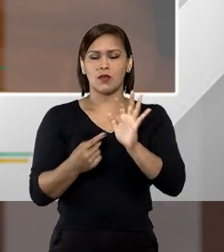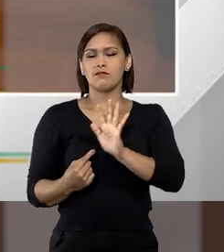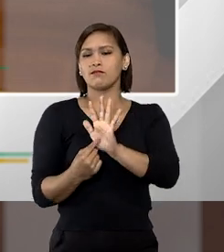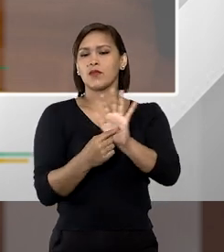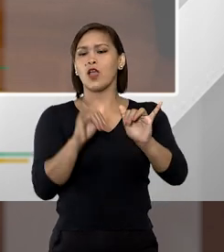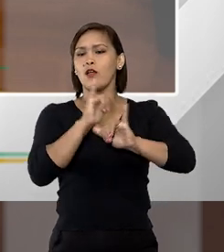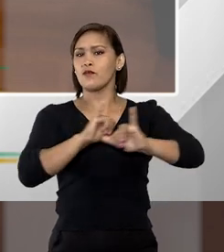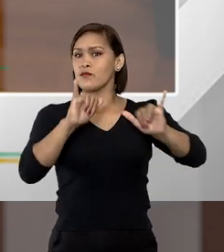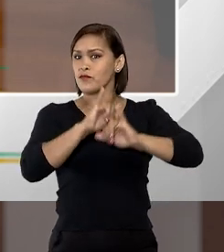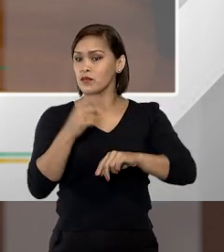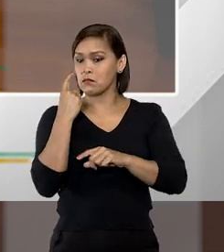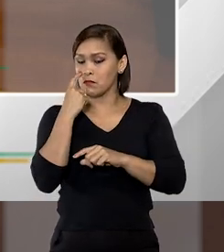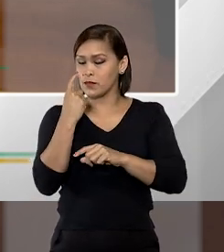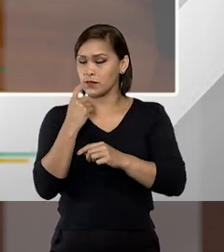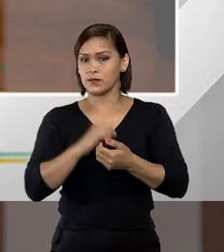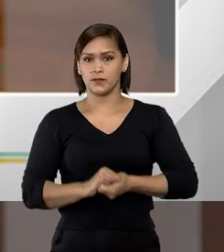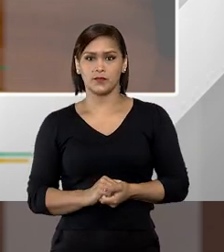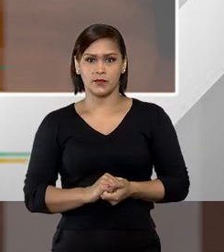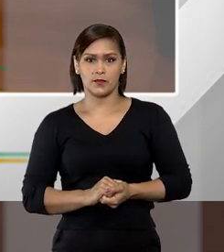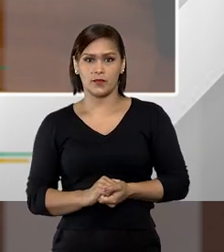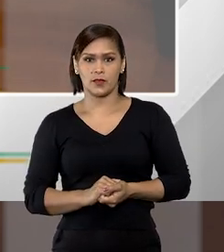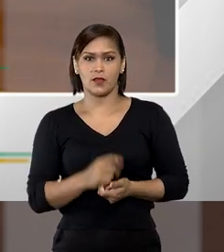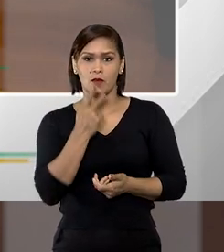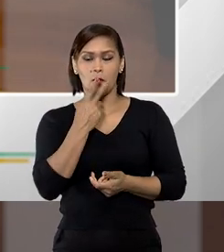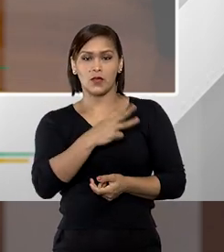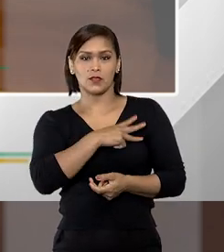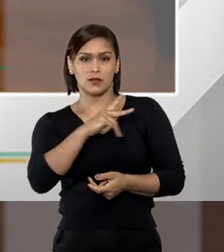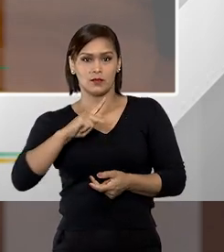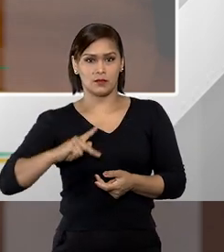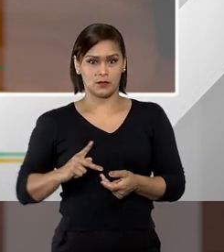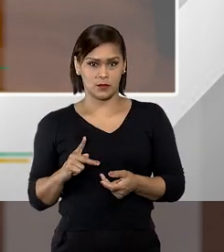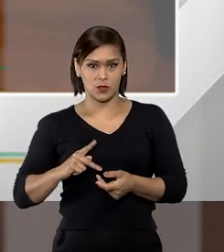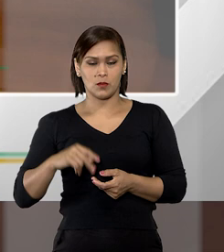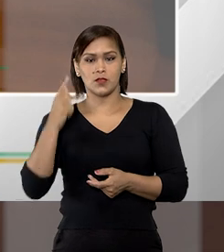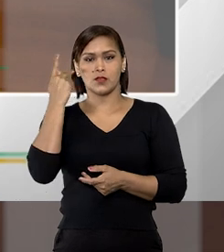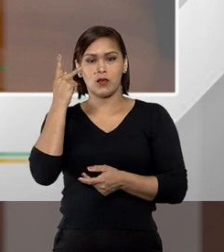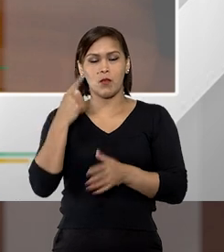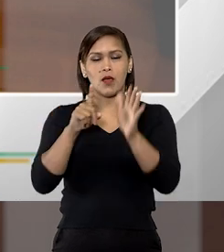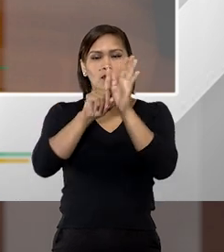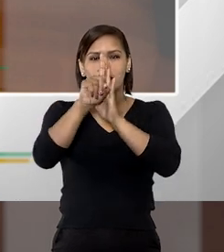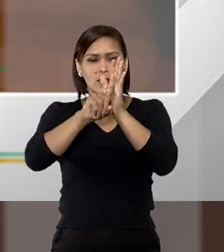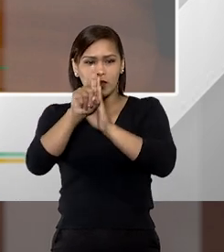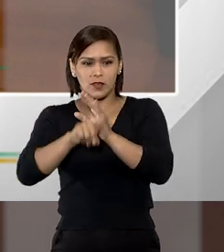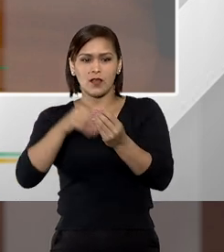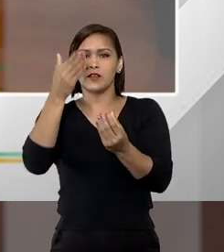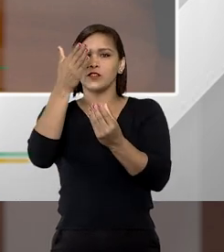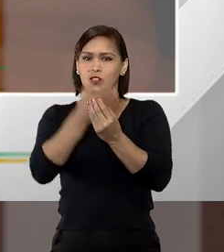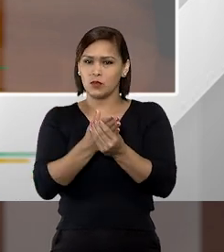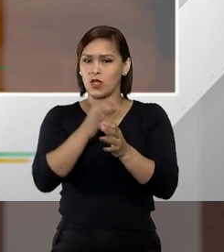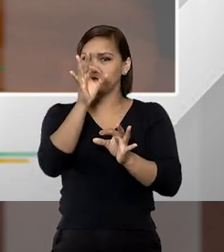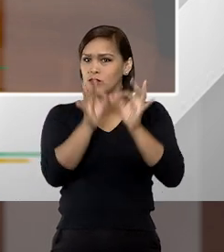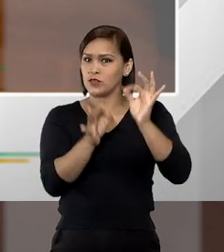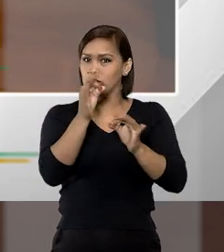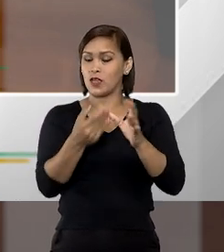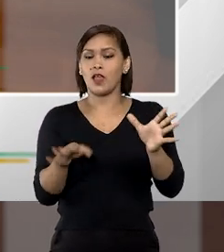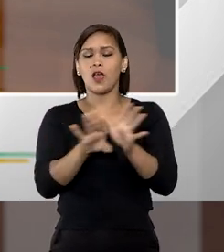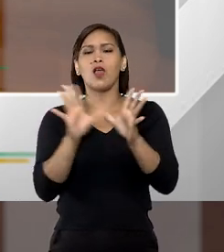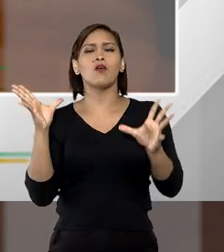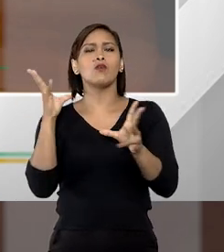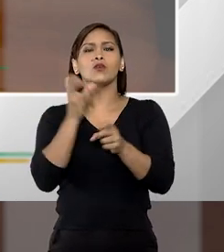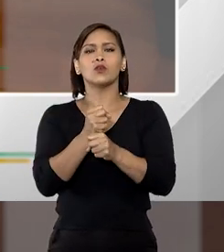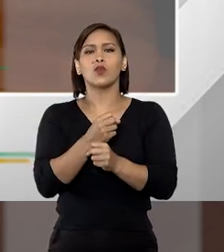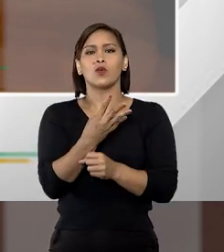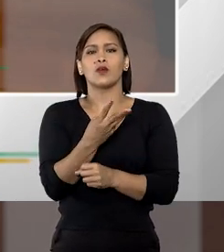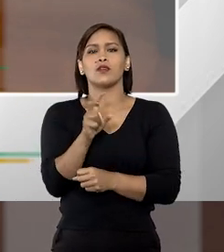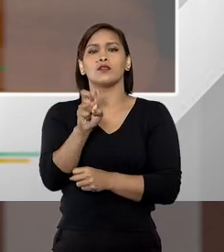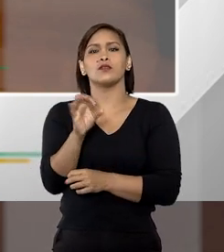traz uma informação muito interessante. O Ministério Público de São Paulo, a partir da análise de processos judiciais, chega a uma conclusão de